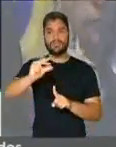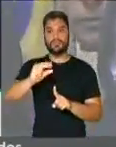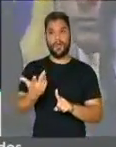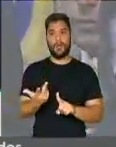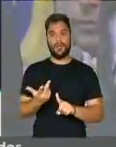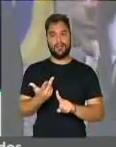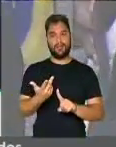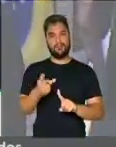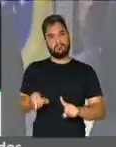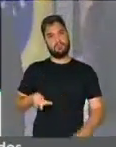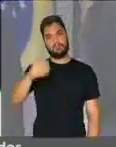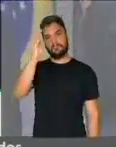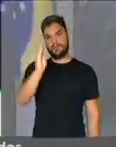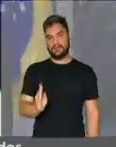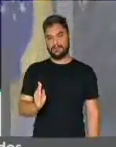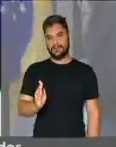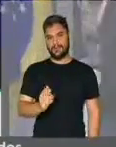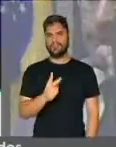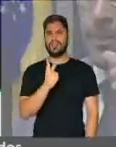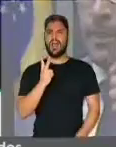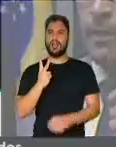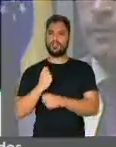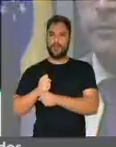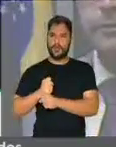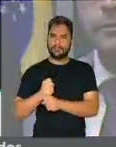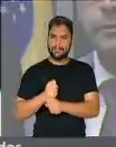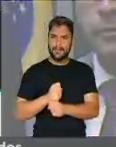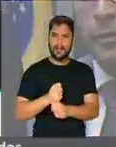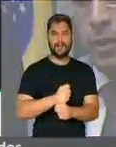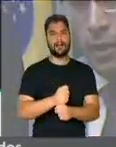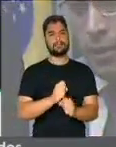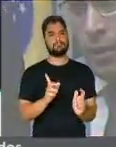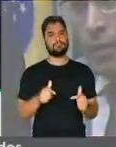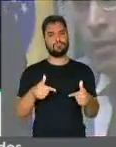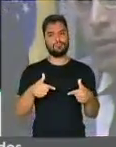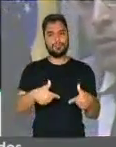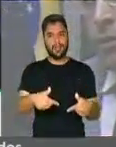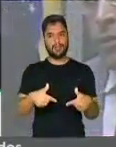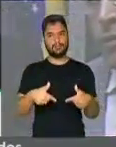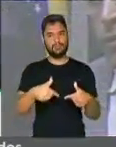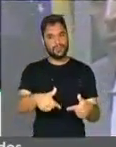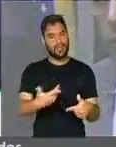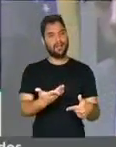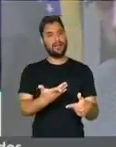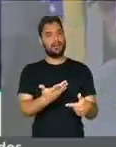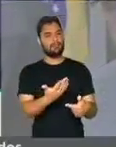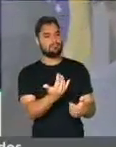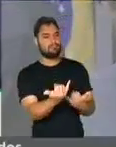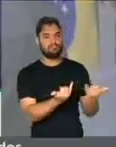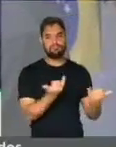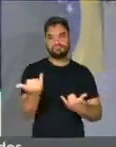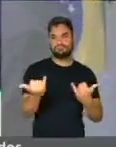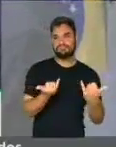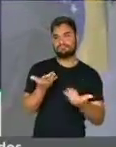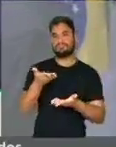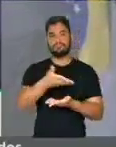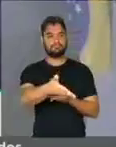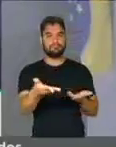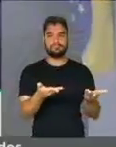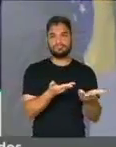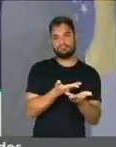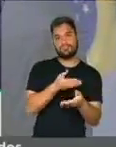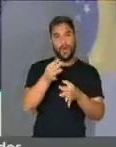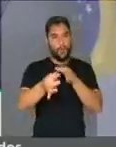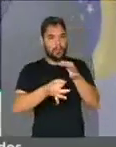legado, são dois anos de muita luta, de empenho, de ouvir, de abrir mão, de